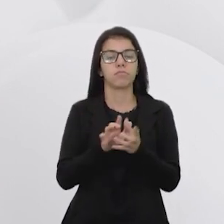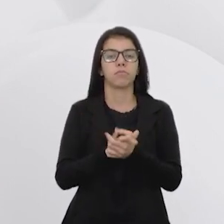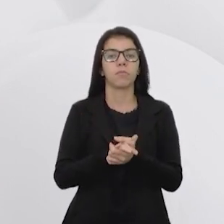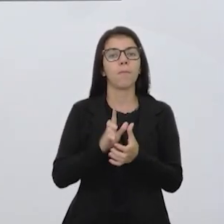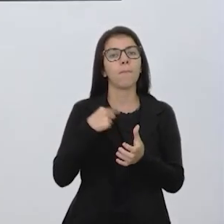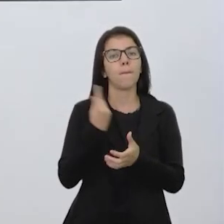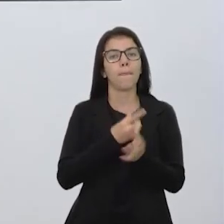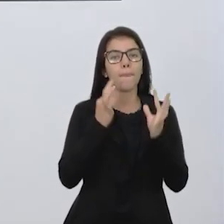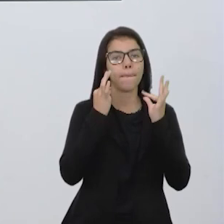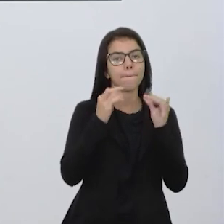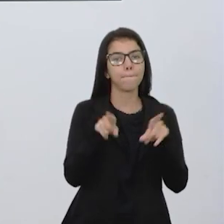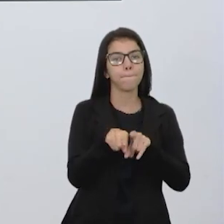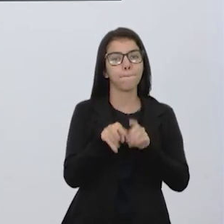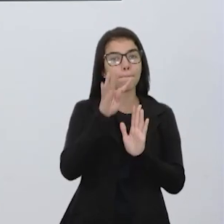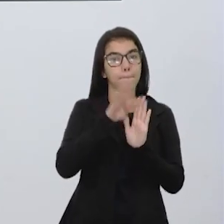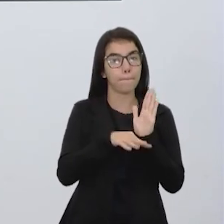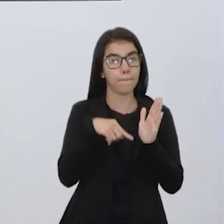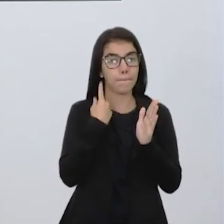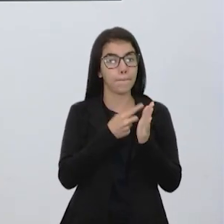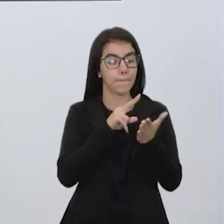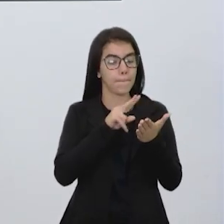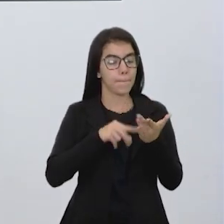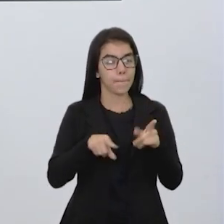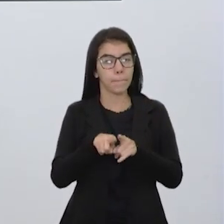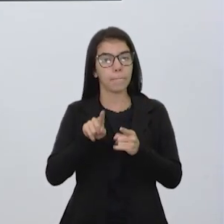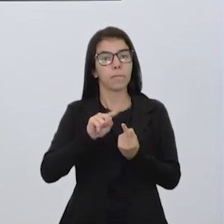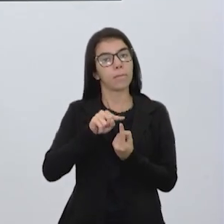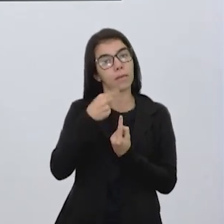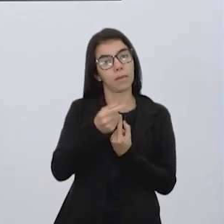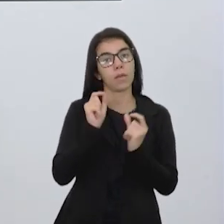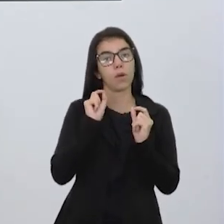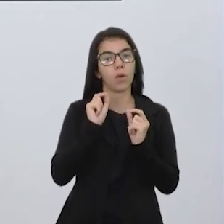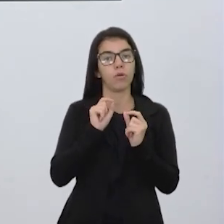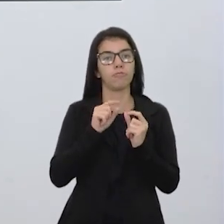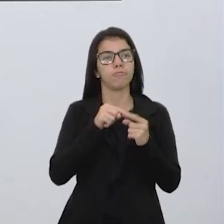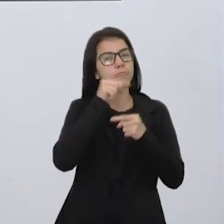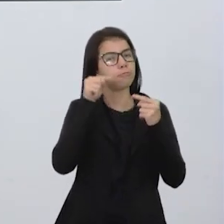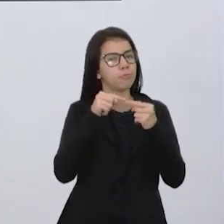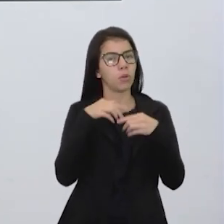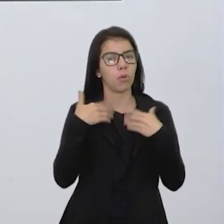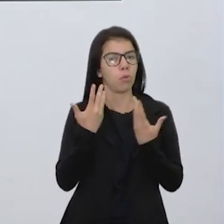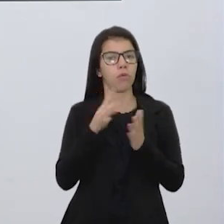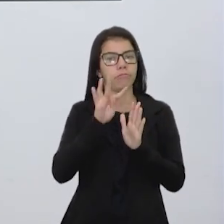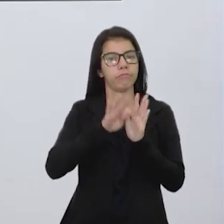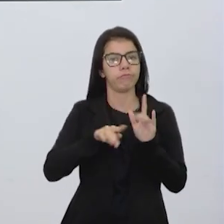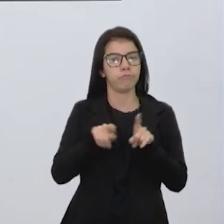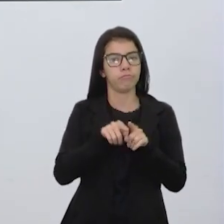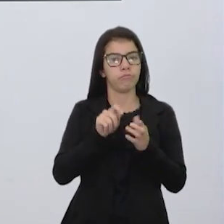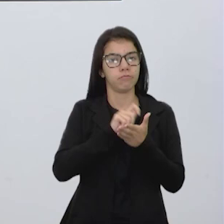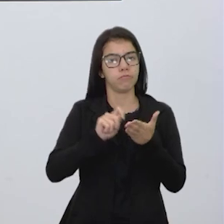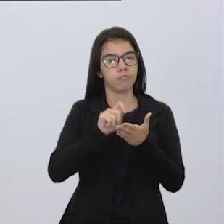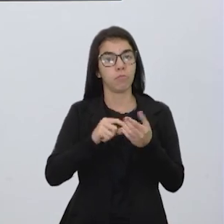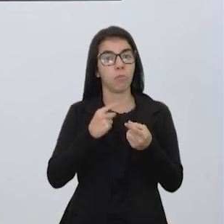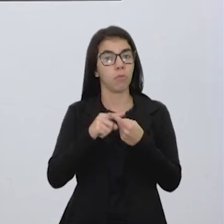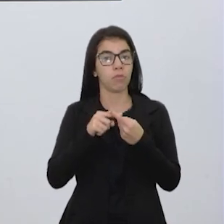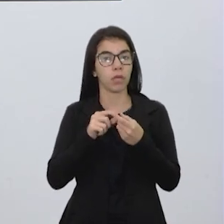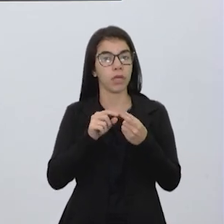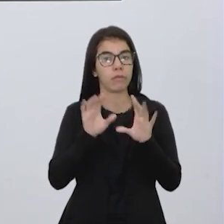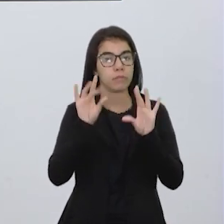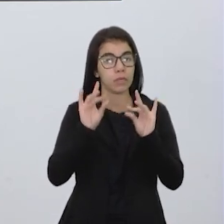observar esse tipo de texto, a gente vai além qual a intenção desse texto, por que foi escrito assim,